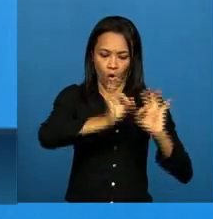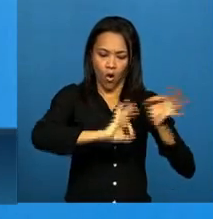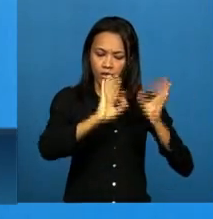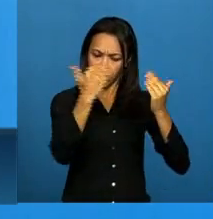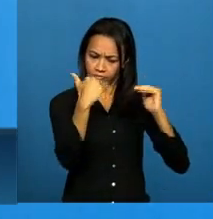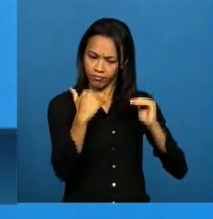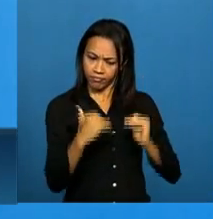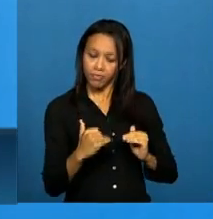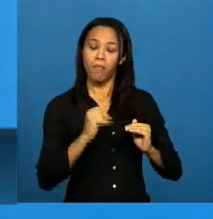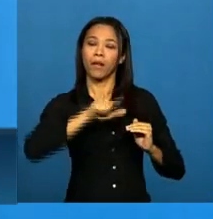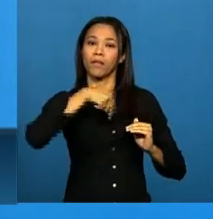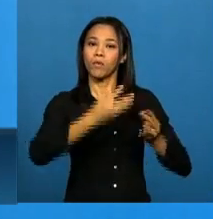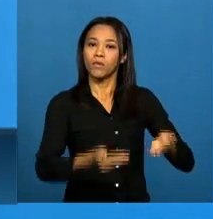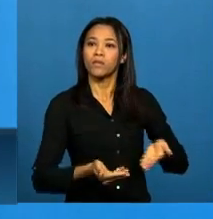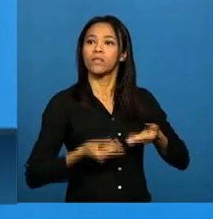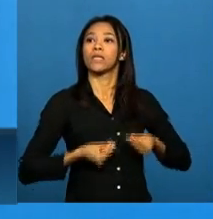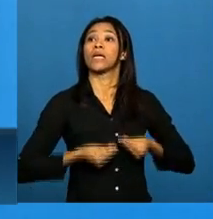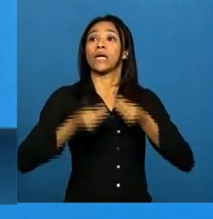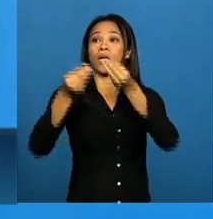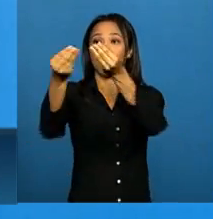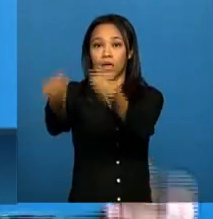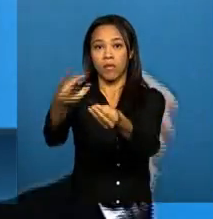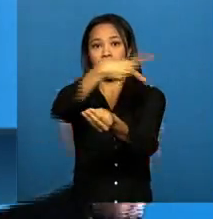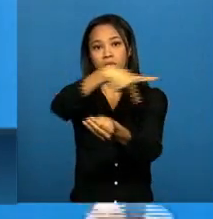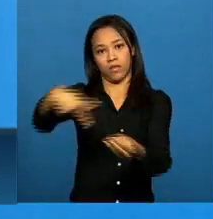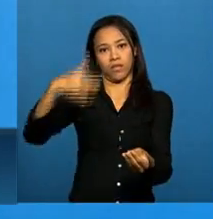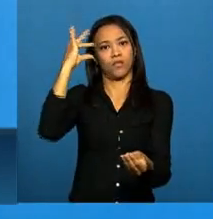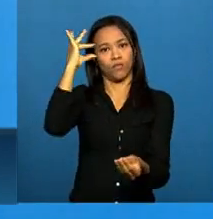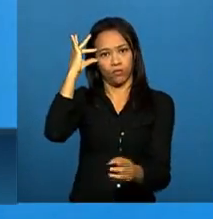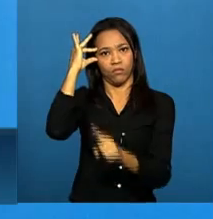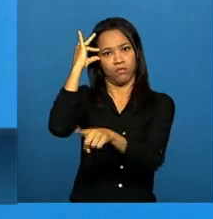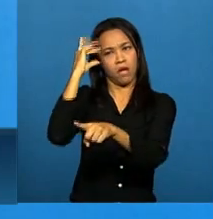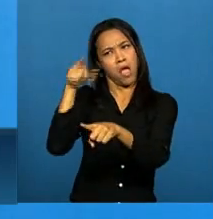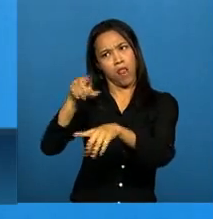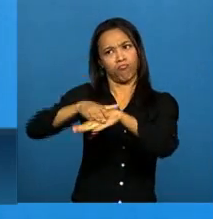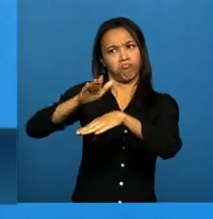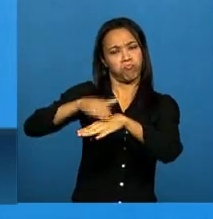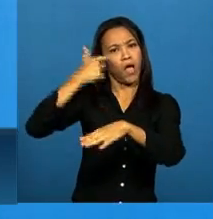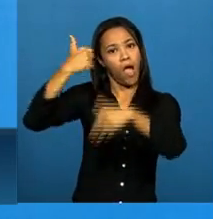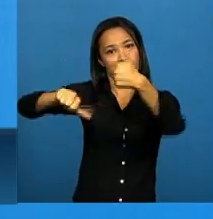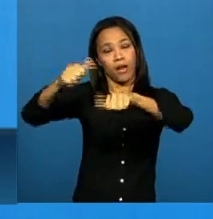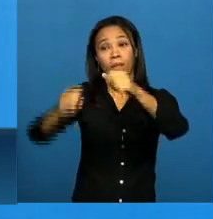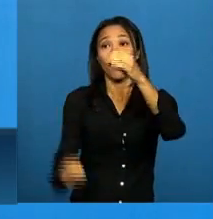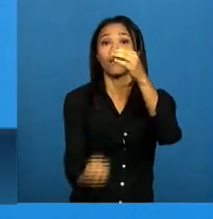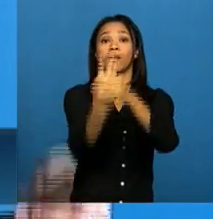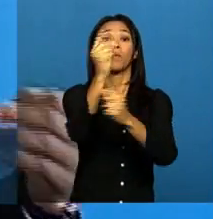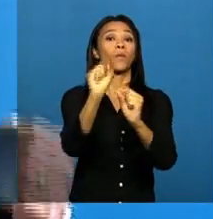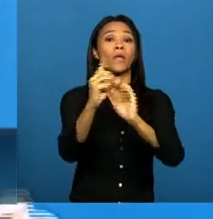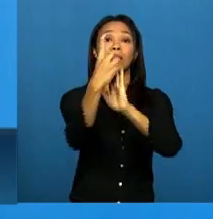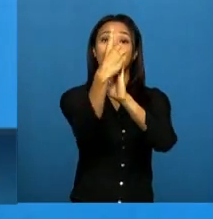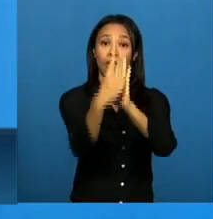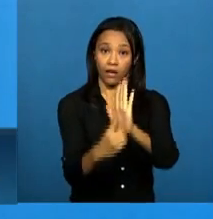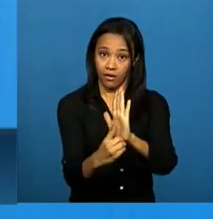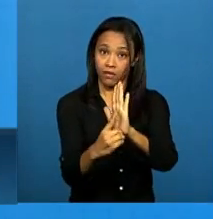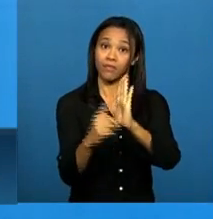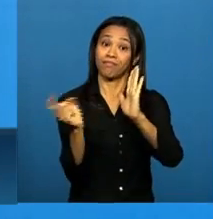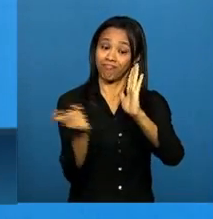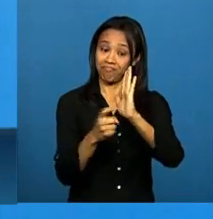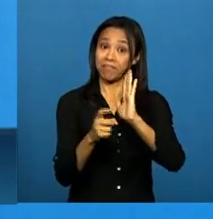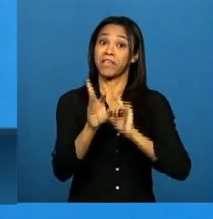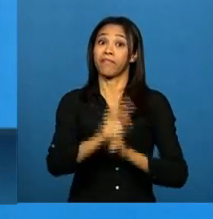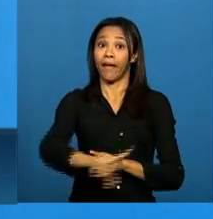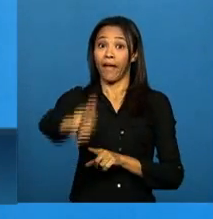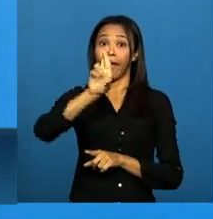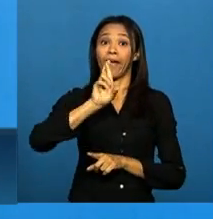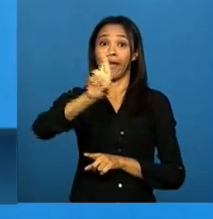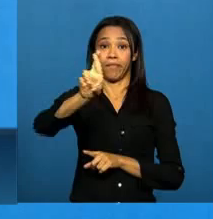de decisão da nossa presidenta da República e aí teremos um decreto, com certeza, representando todos